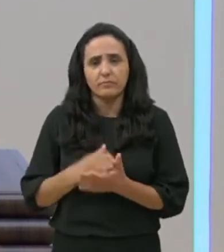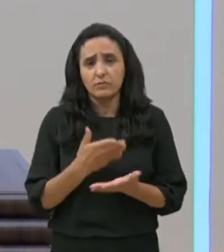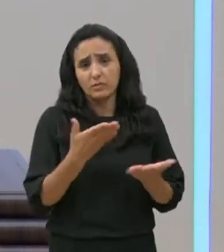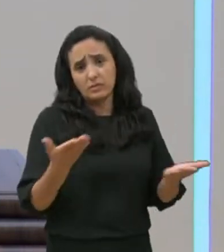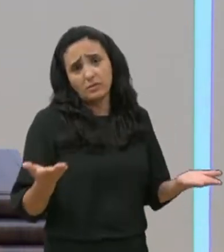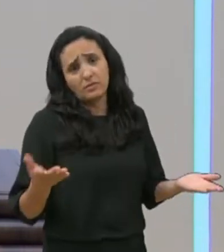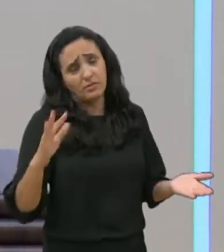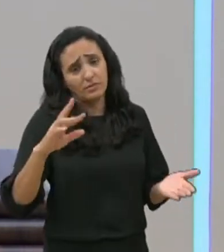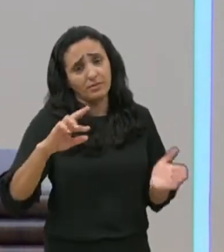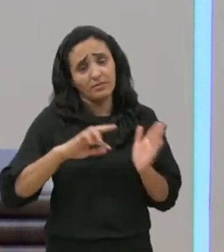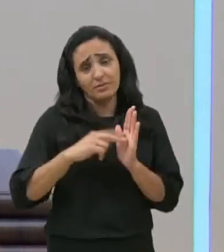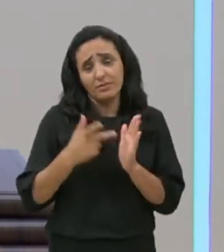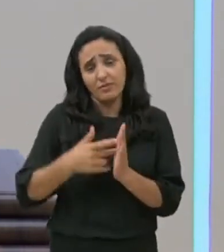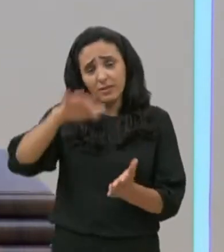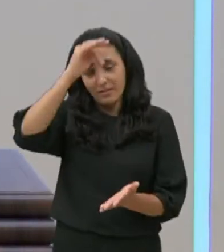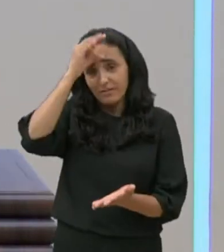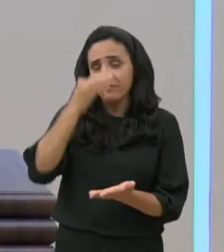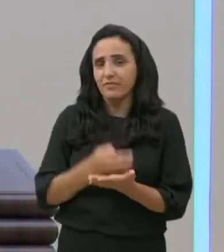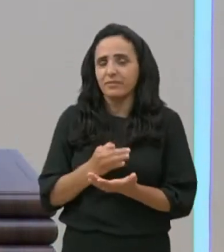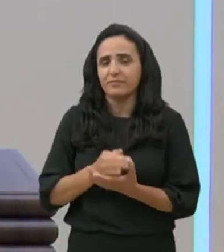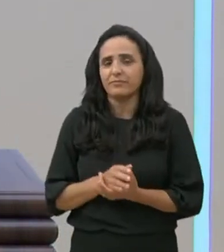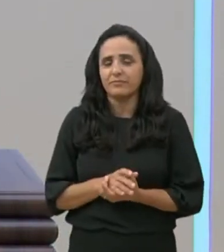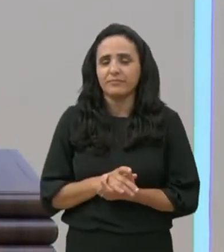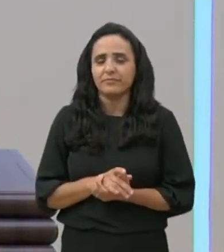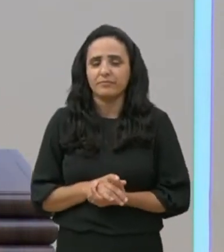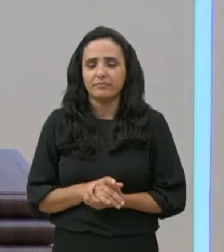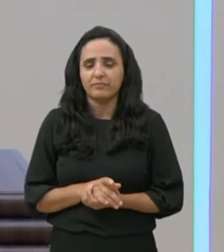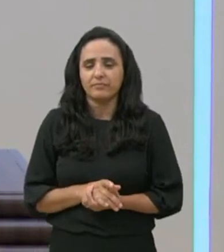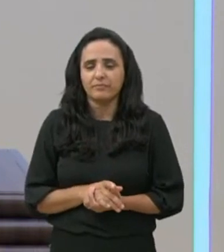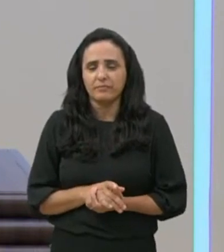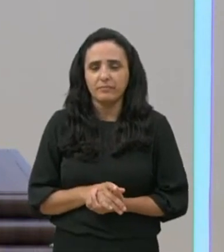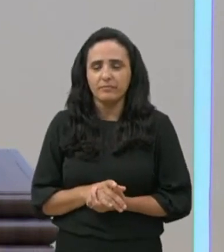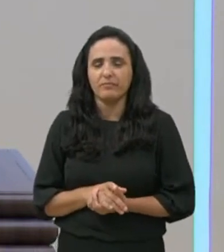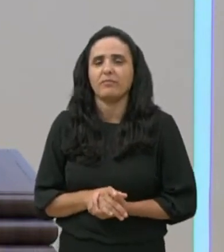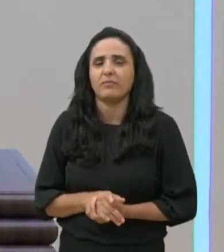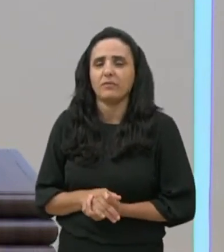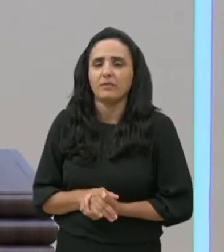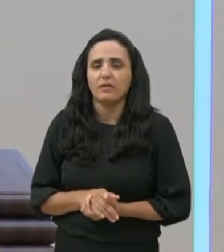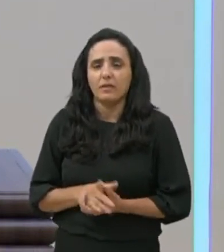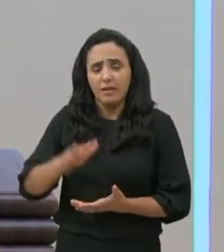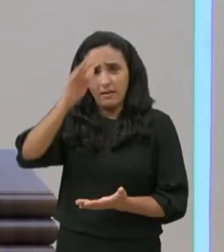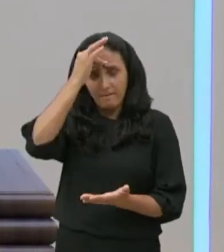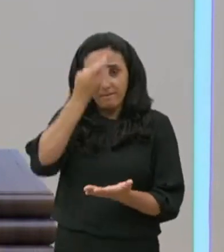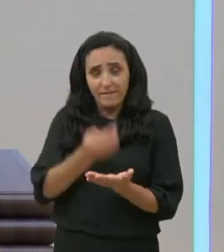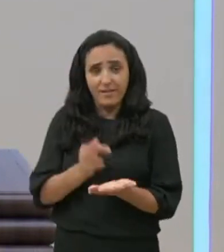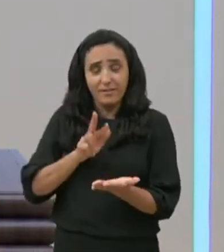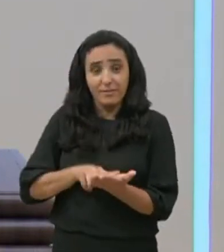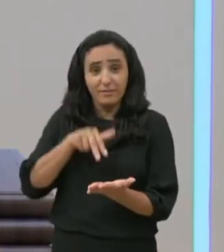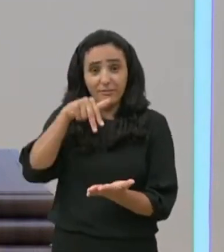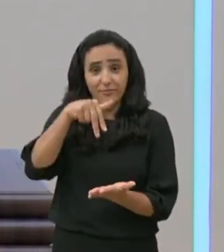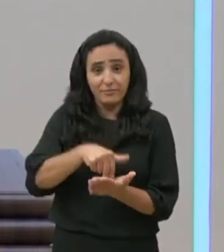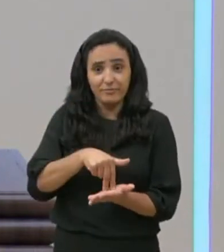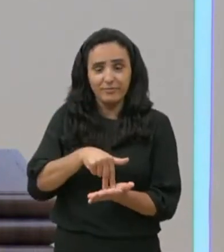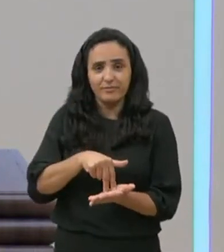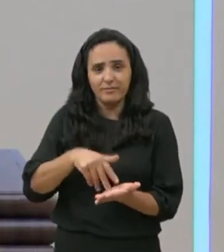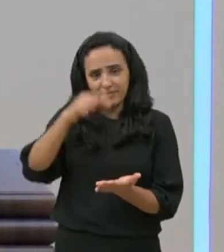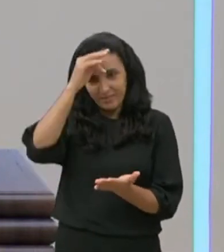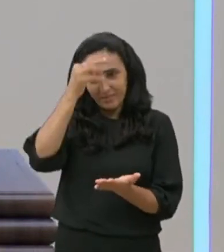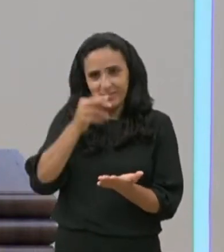isso é resultado de fé, isso é resultado, querido, de alguém, que tem uma fé, firme, em Deus,